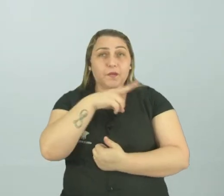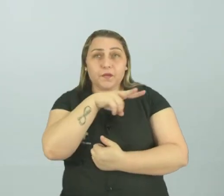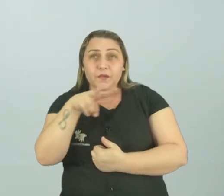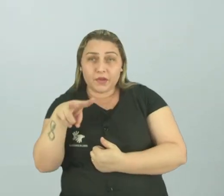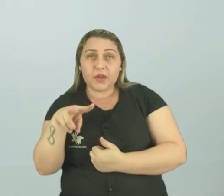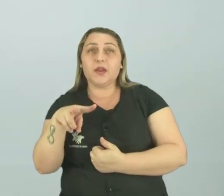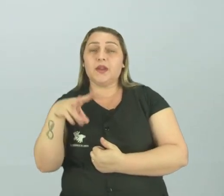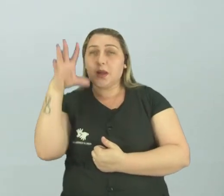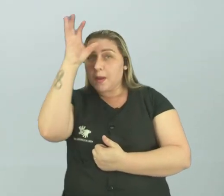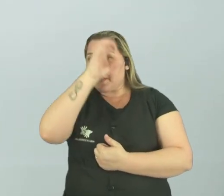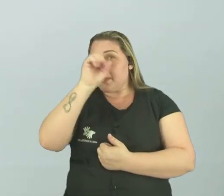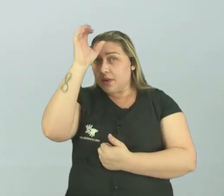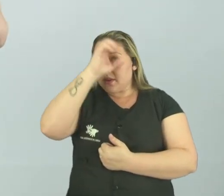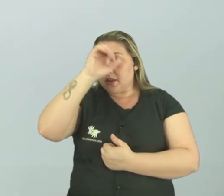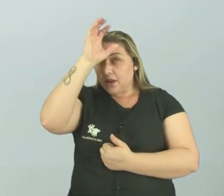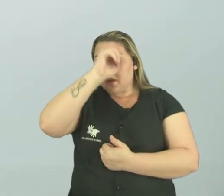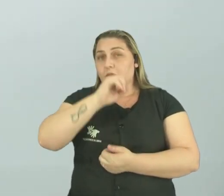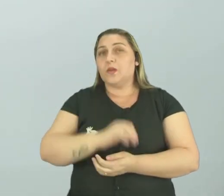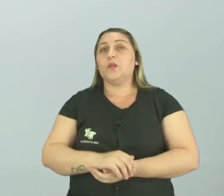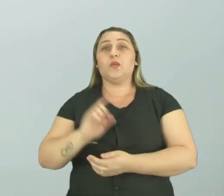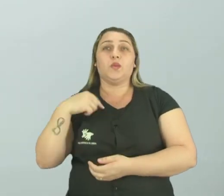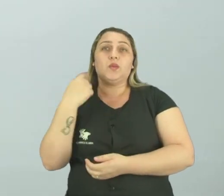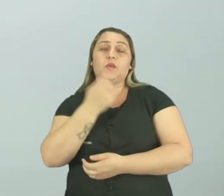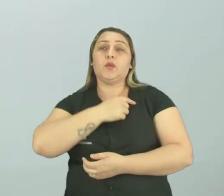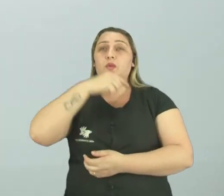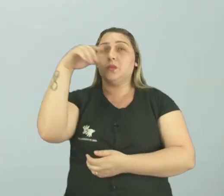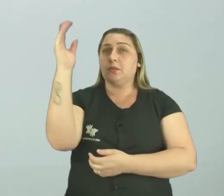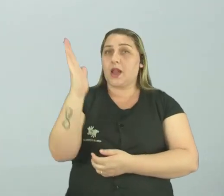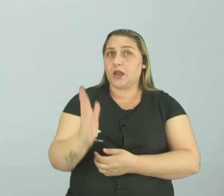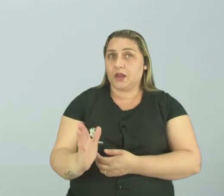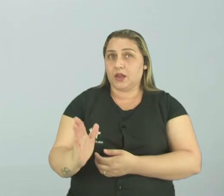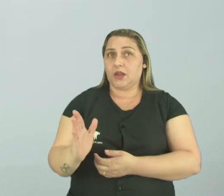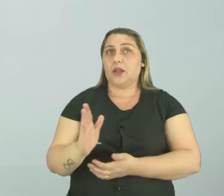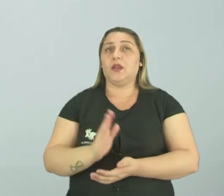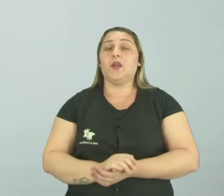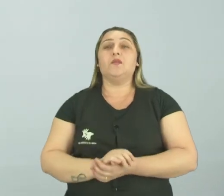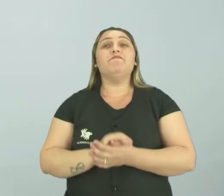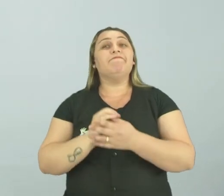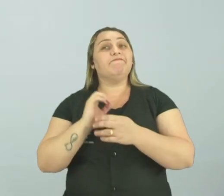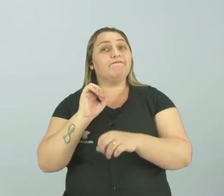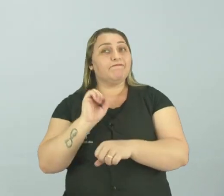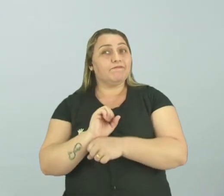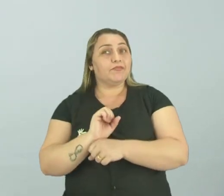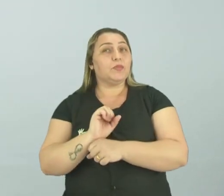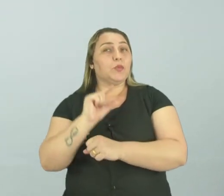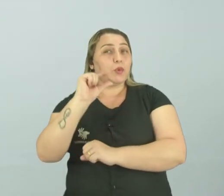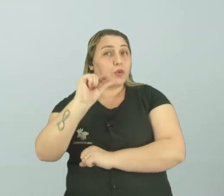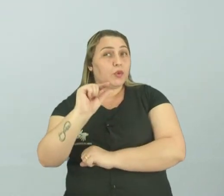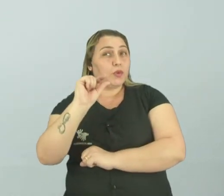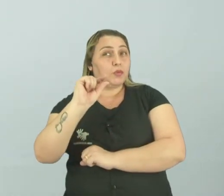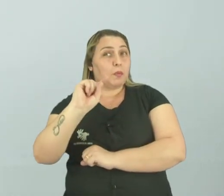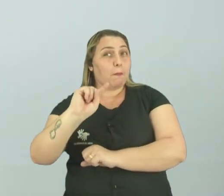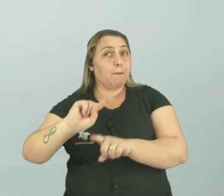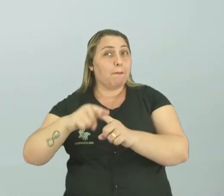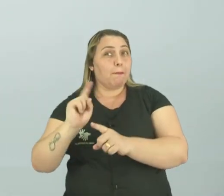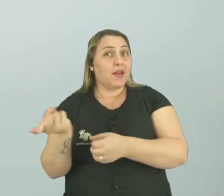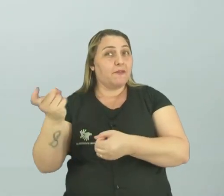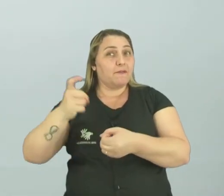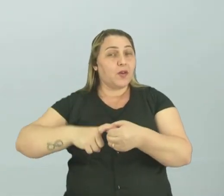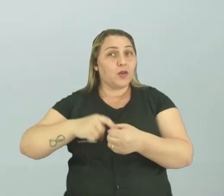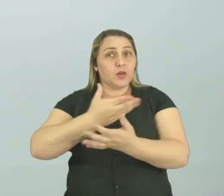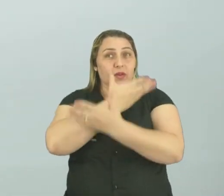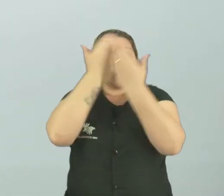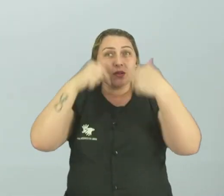bastante, né? Aprendemos um pouco sobre o nosso Brasil. Eu vou ficando por aqui um pouquinho, mas não